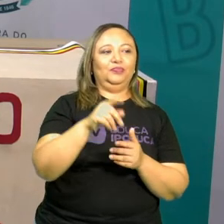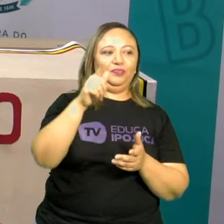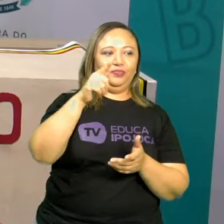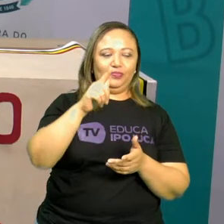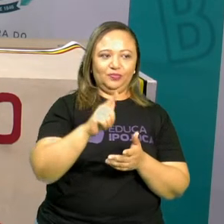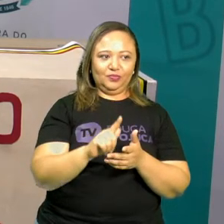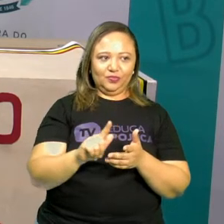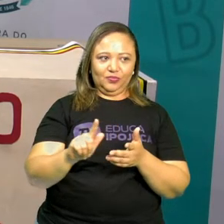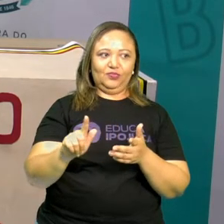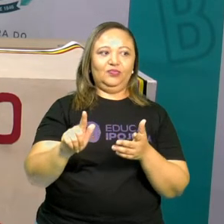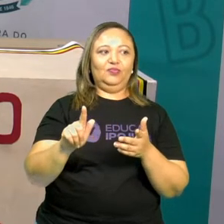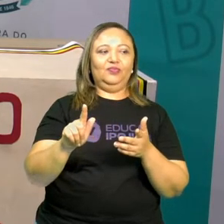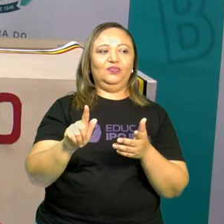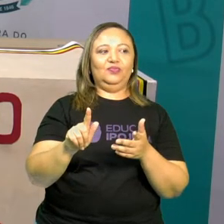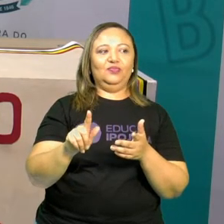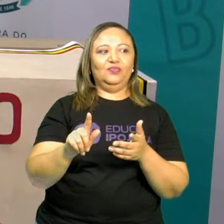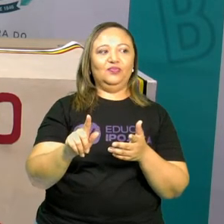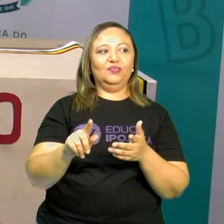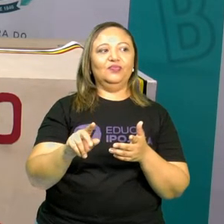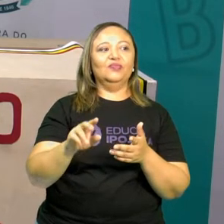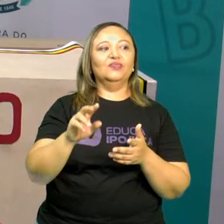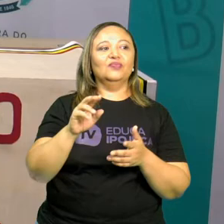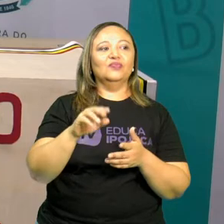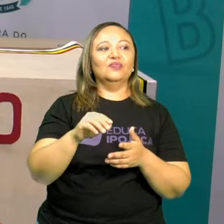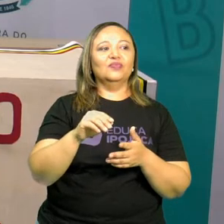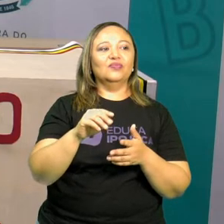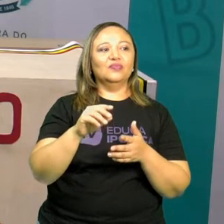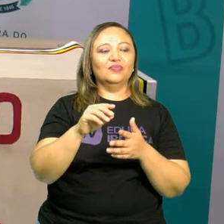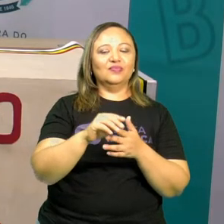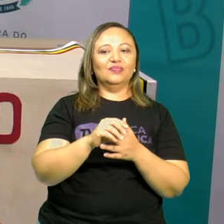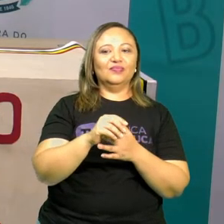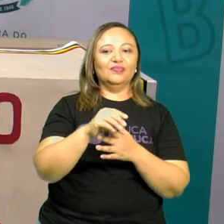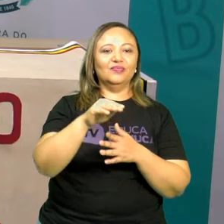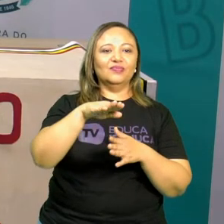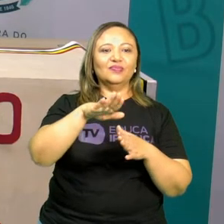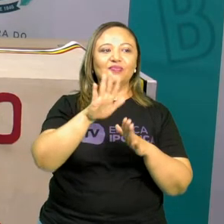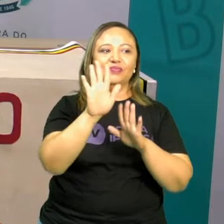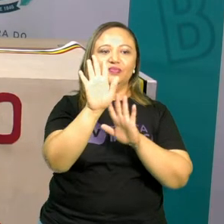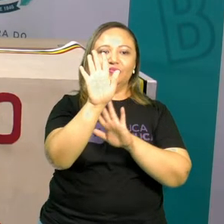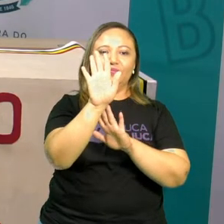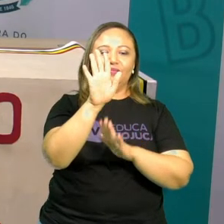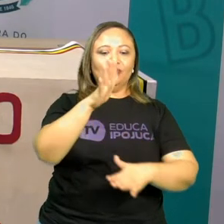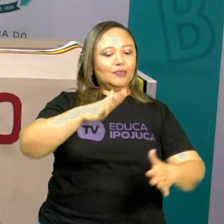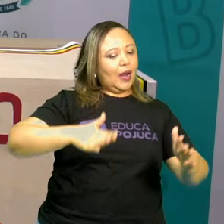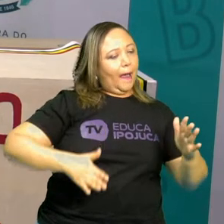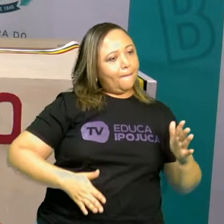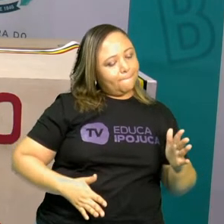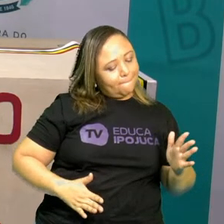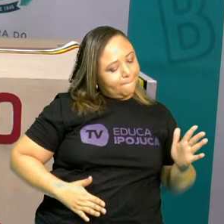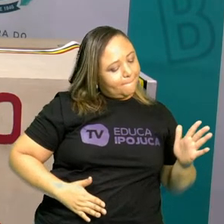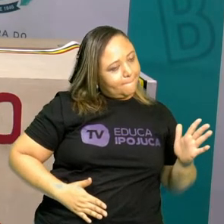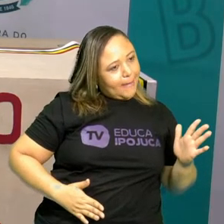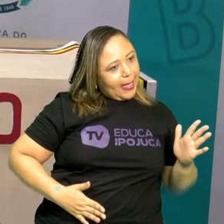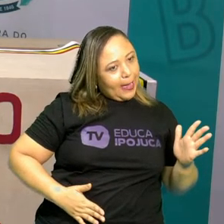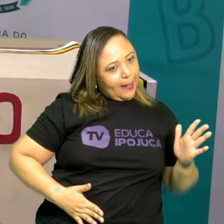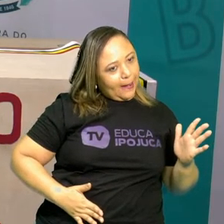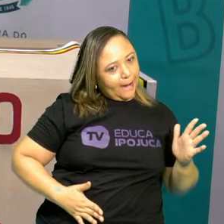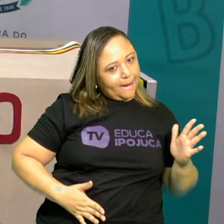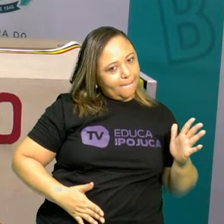E agora, mais um comando. Colocar a mão na barriguinha, ó.